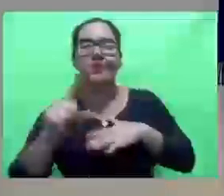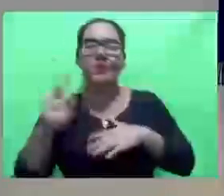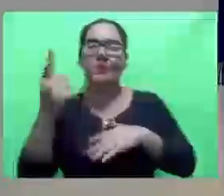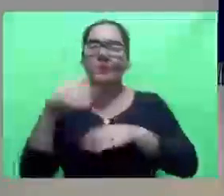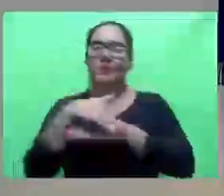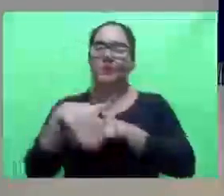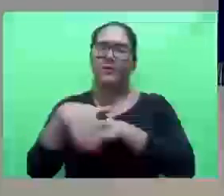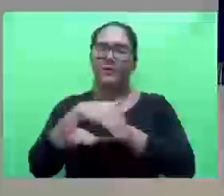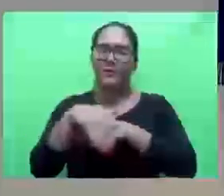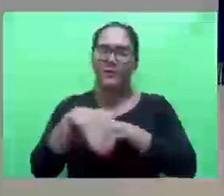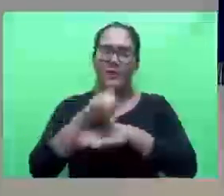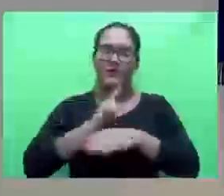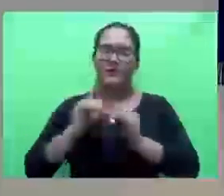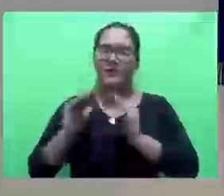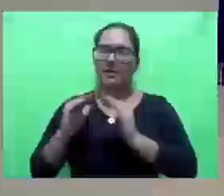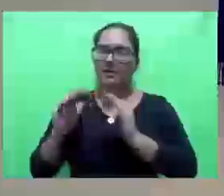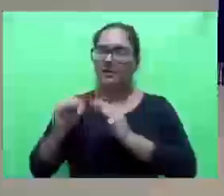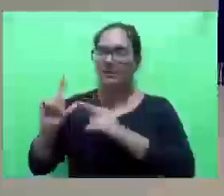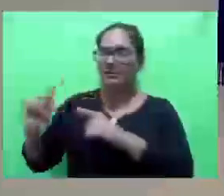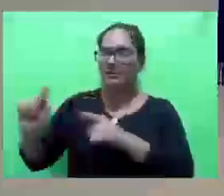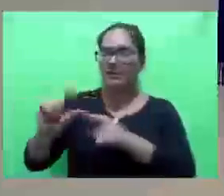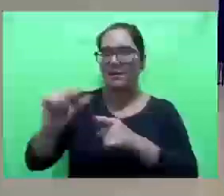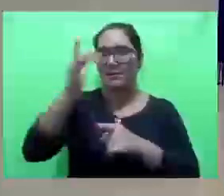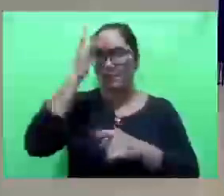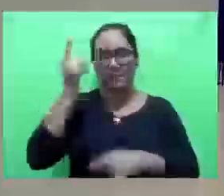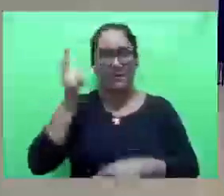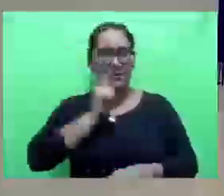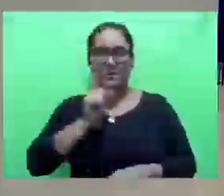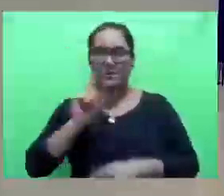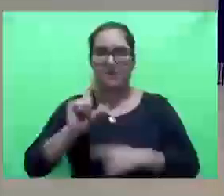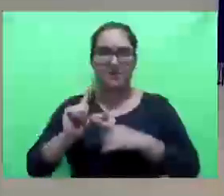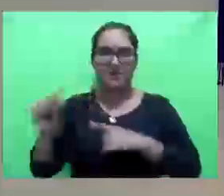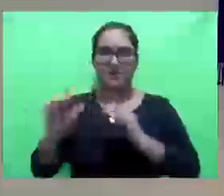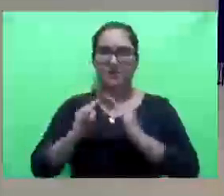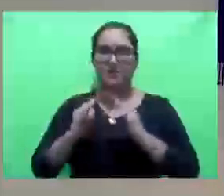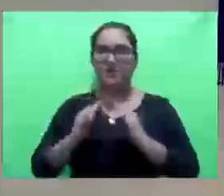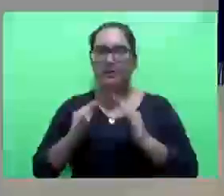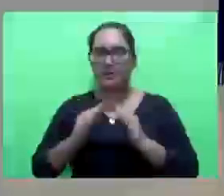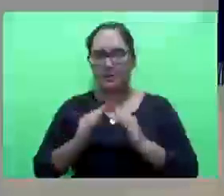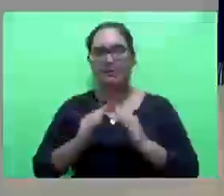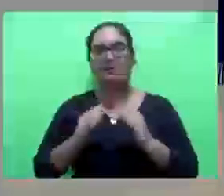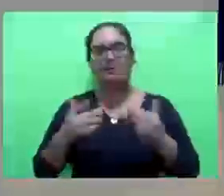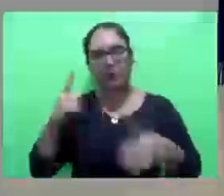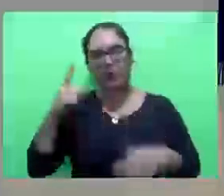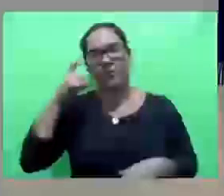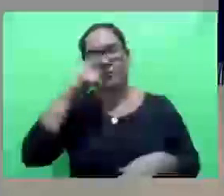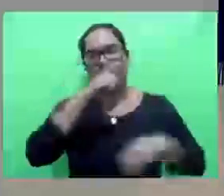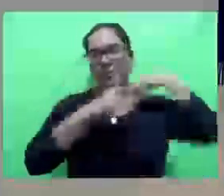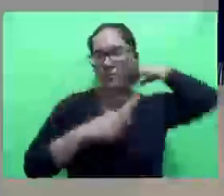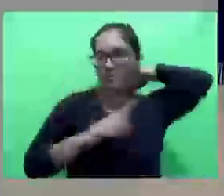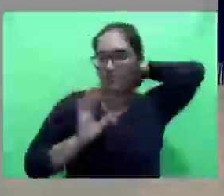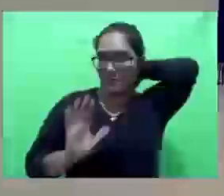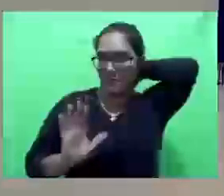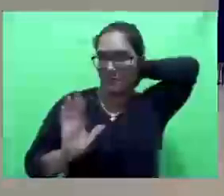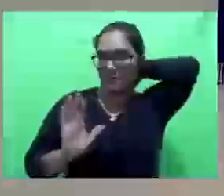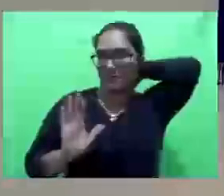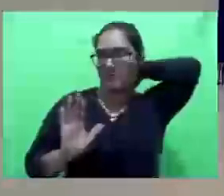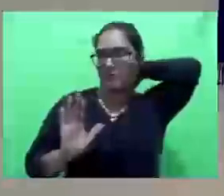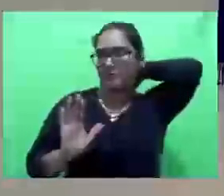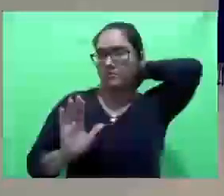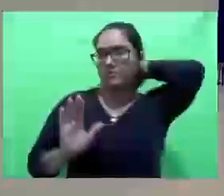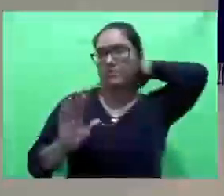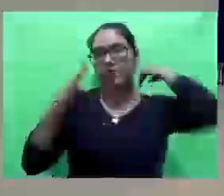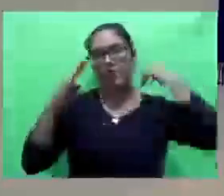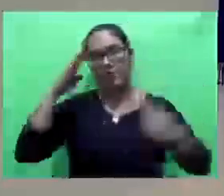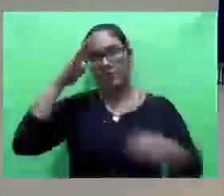momento estranho com a saída das casas, e o pessoal não conseguia nem sair de casa, complicado, bem complicado, mas o Tenente Coronel esteve lá